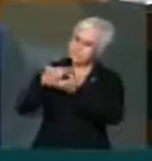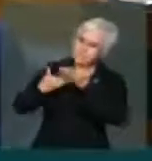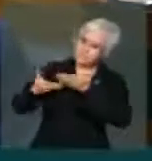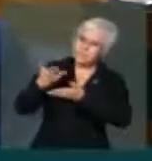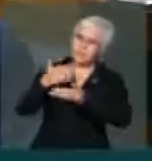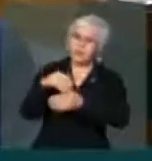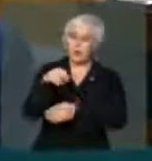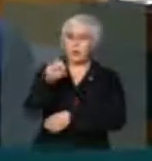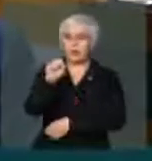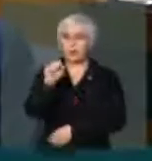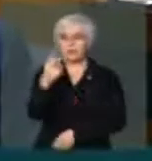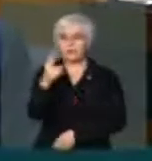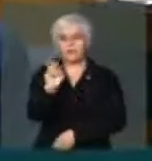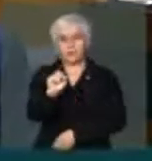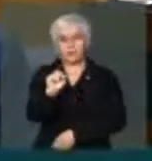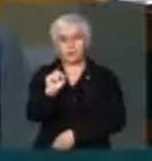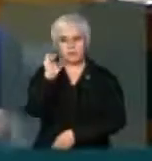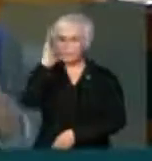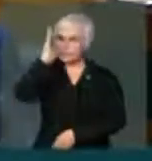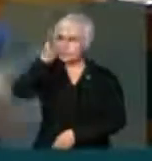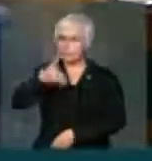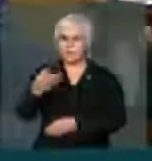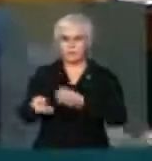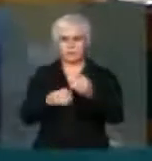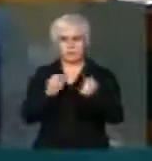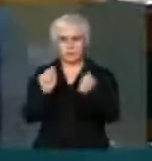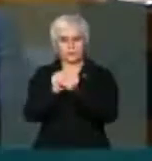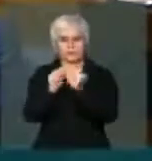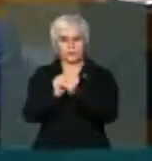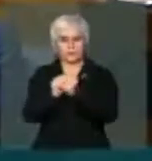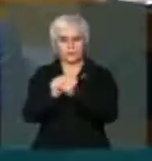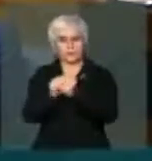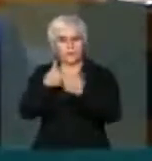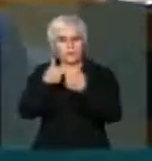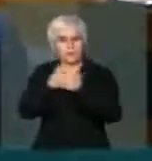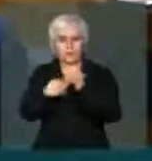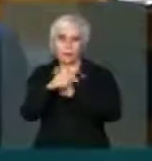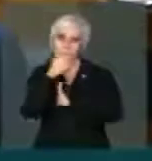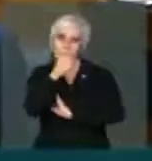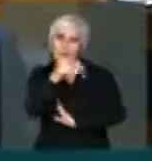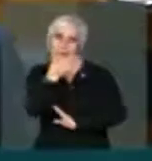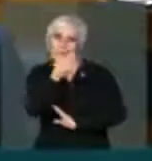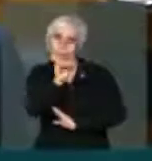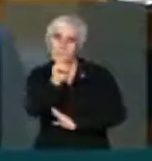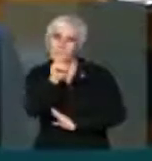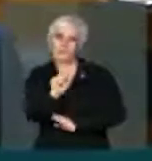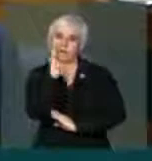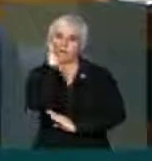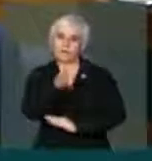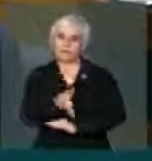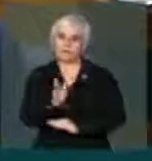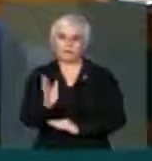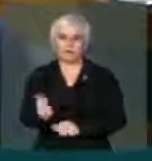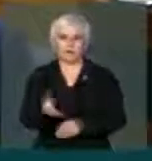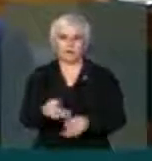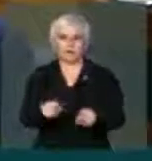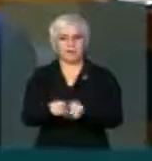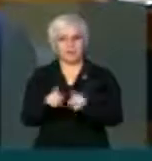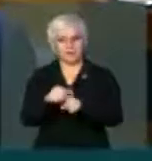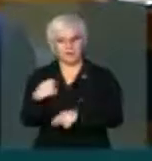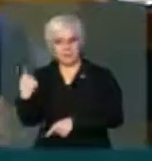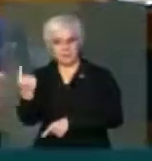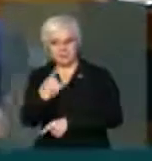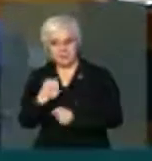oito mandatos consecutivos dos seus dez mandatos. E foi uma experiência muito útil, porque nós